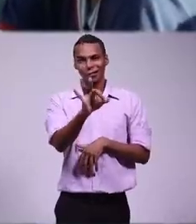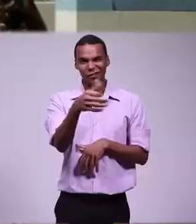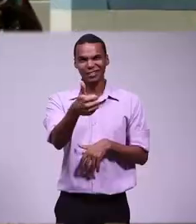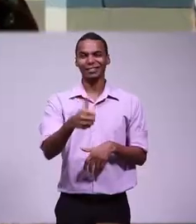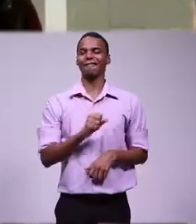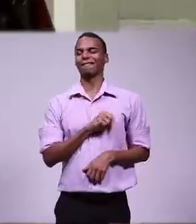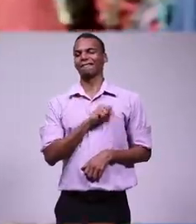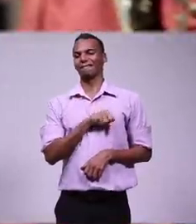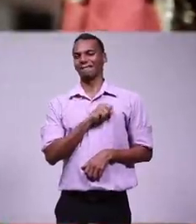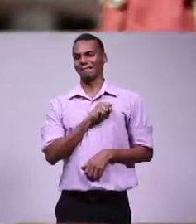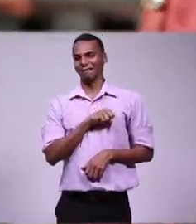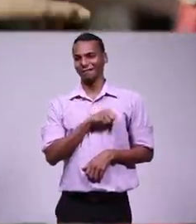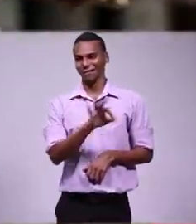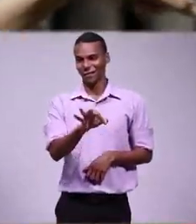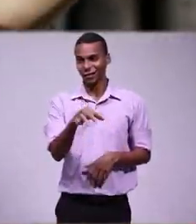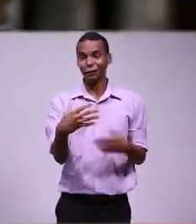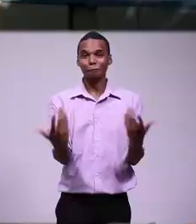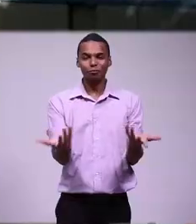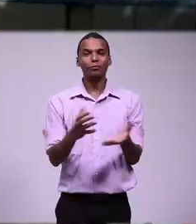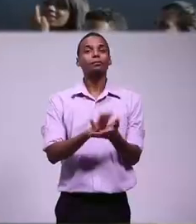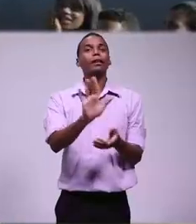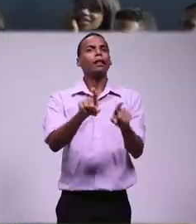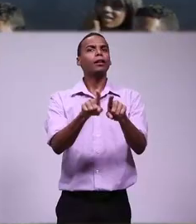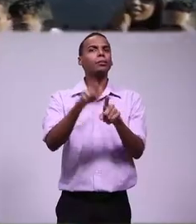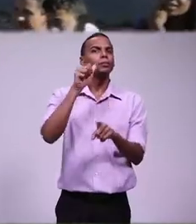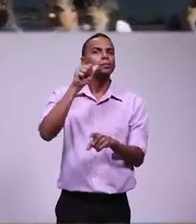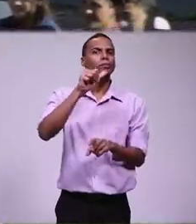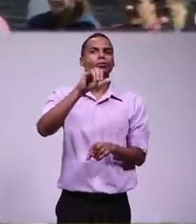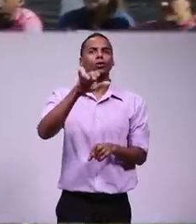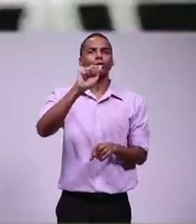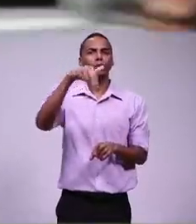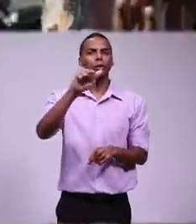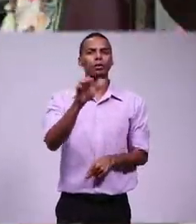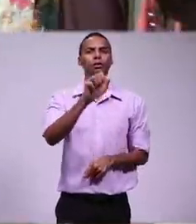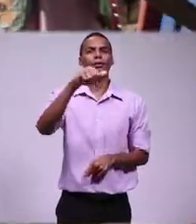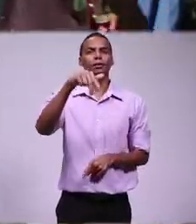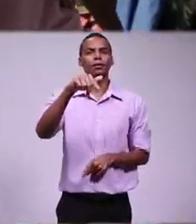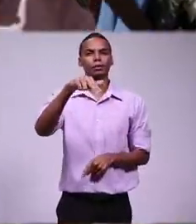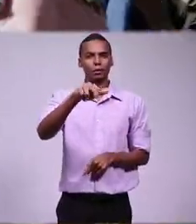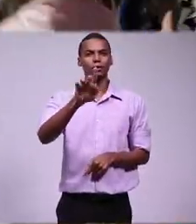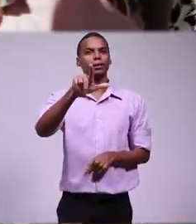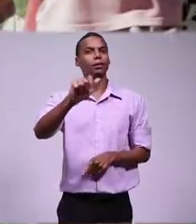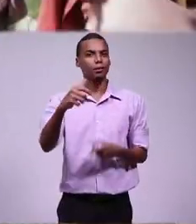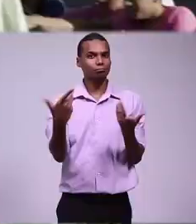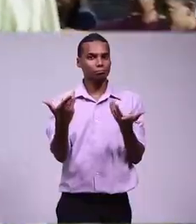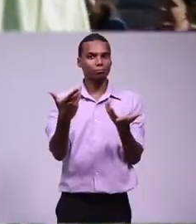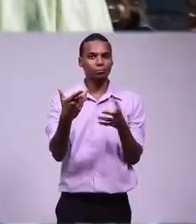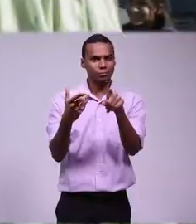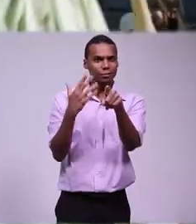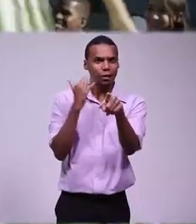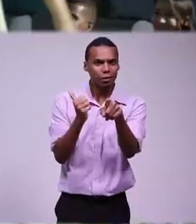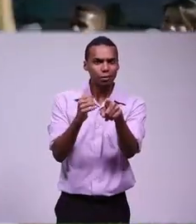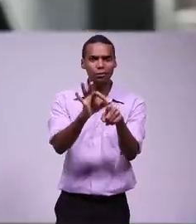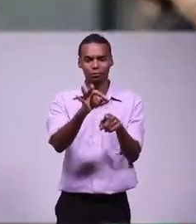Que maldade! E Joana Angélica? Joana Angélica? Ela sabe que eu sou Joana Angélica. Você que depende de seu.